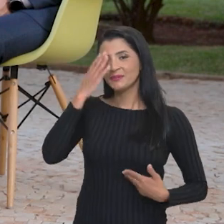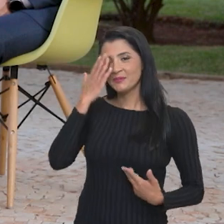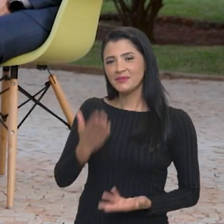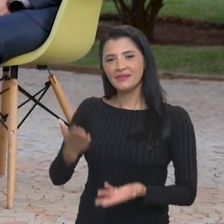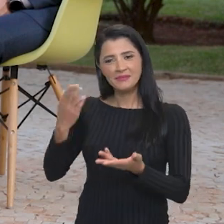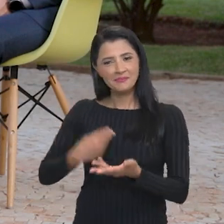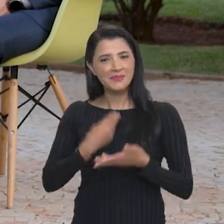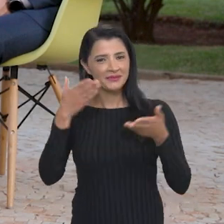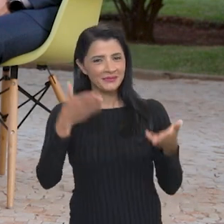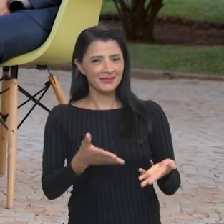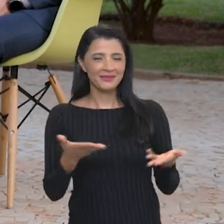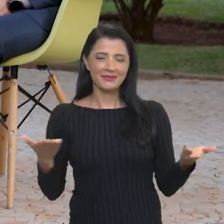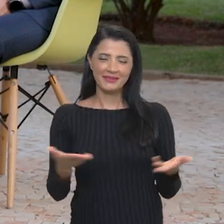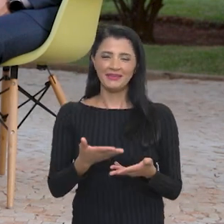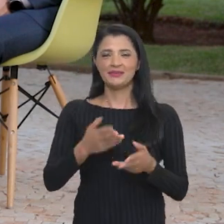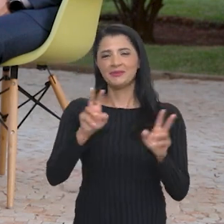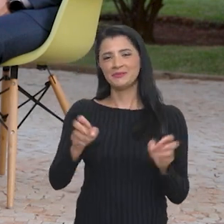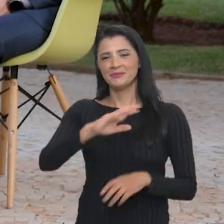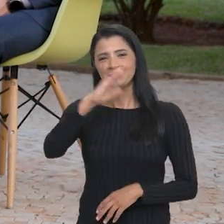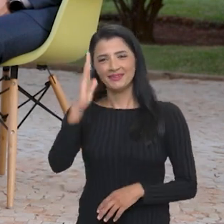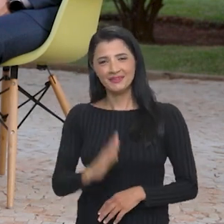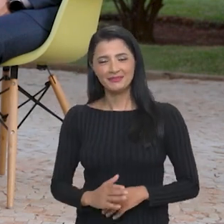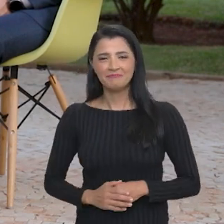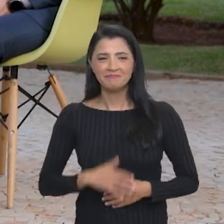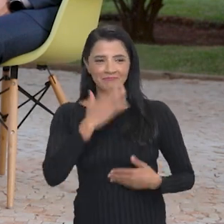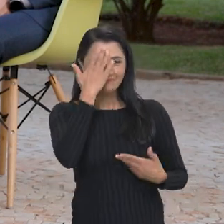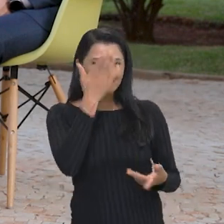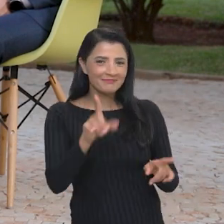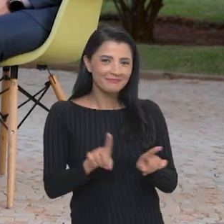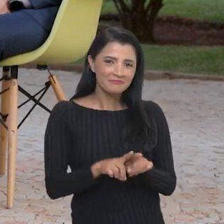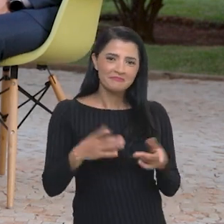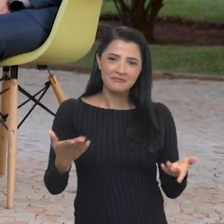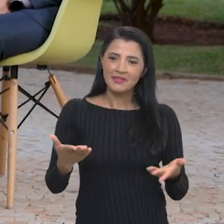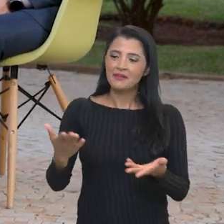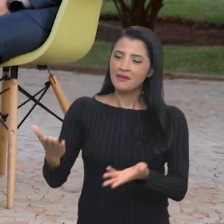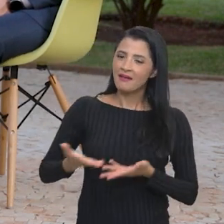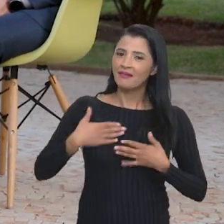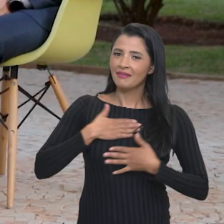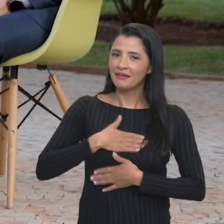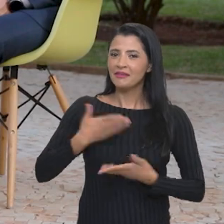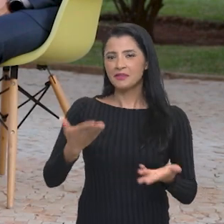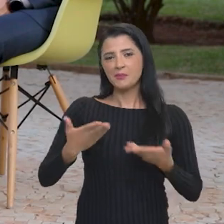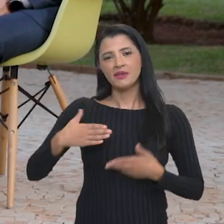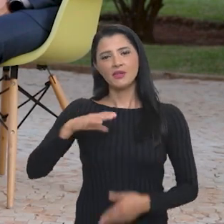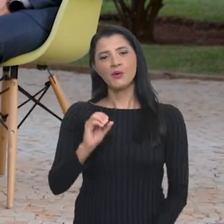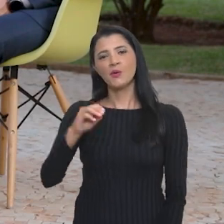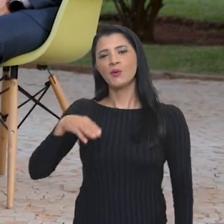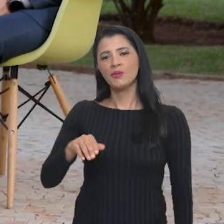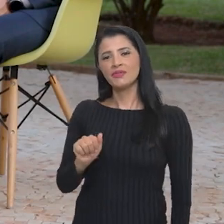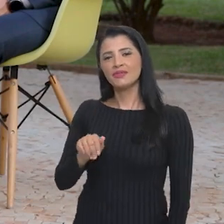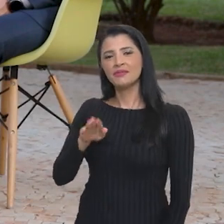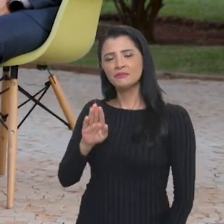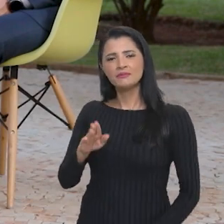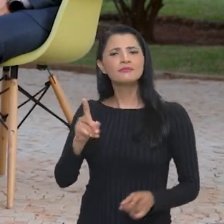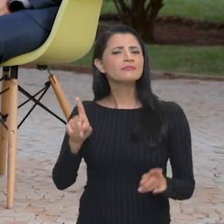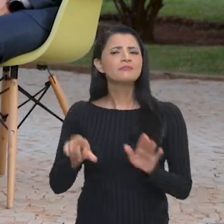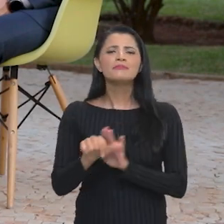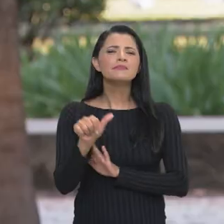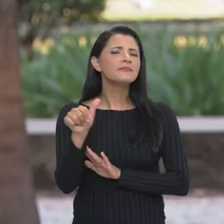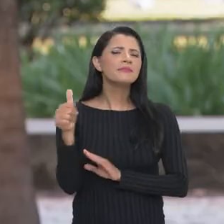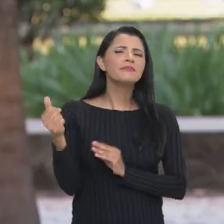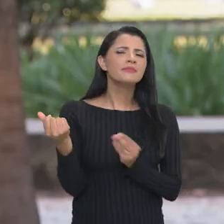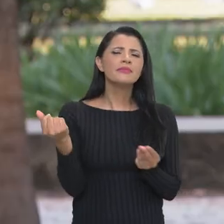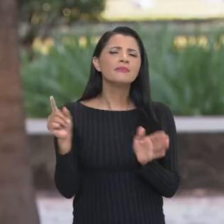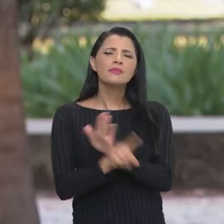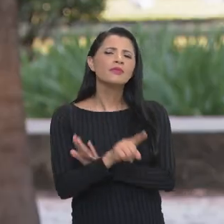Muito obrigada pela sua participação aqui no Brasil em Pauta. Obrigado também. Um prazer receber vocês aqui na Conab. Bom, primeiro eu gostaria